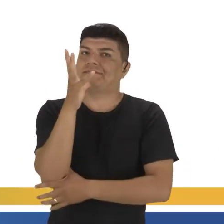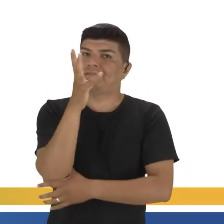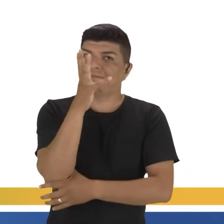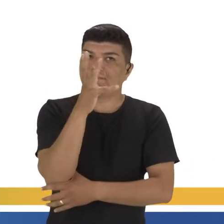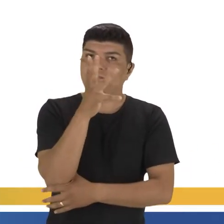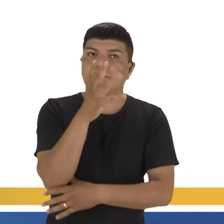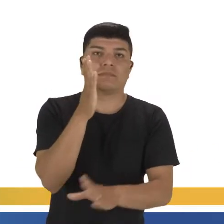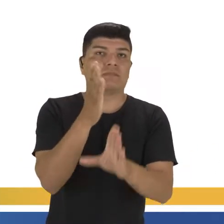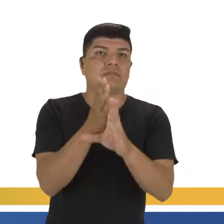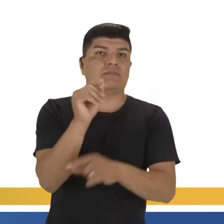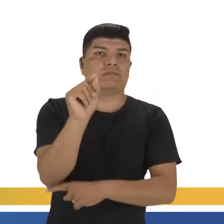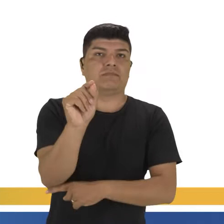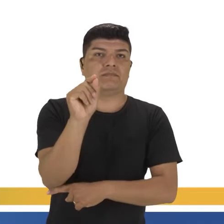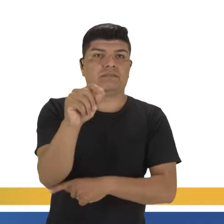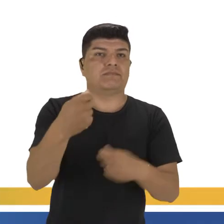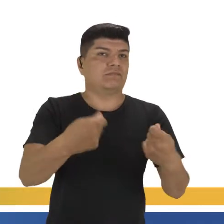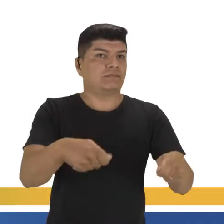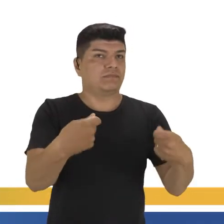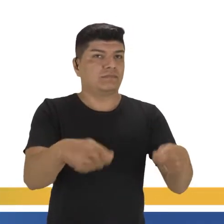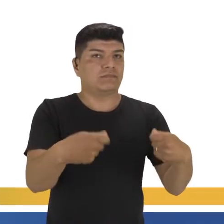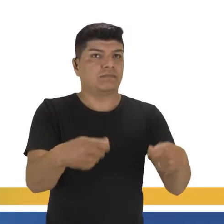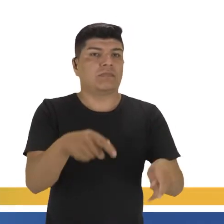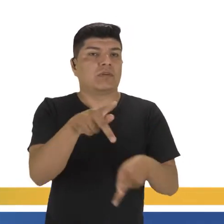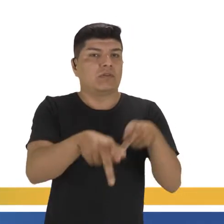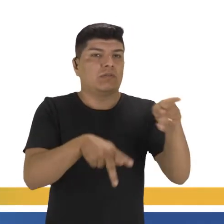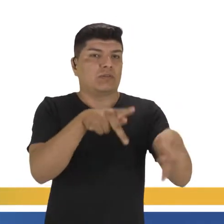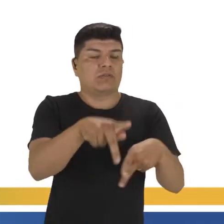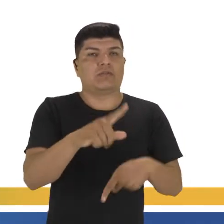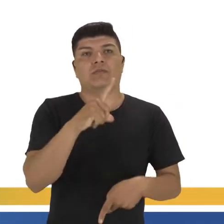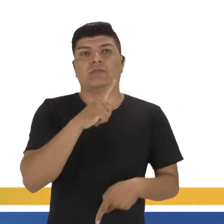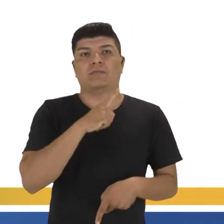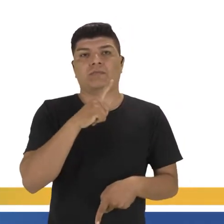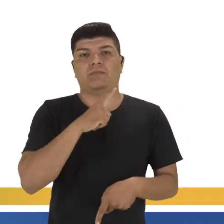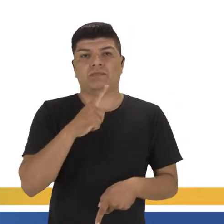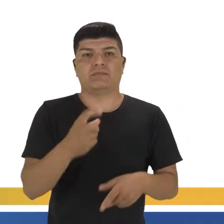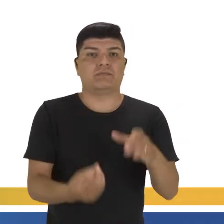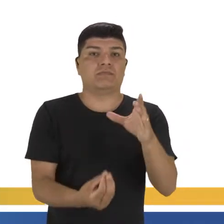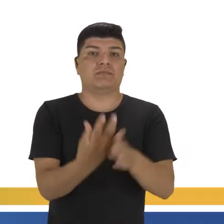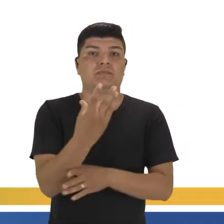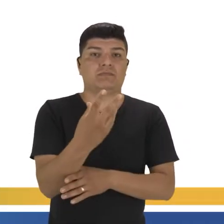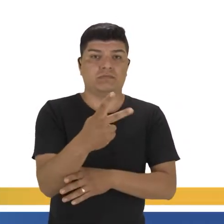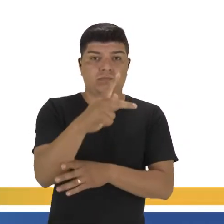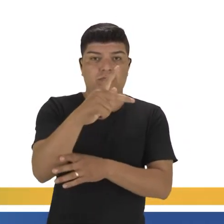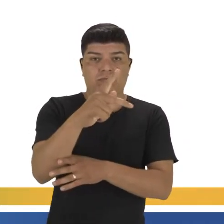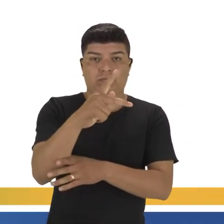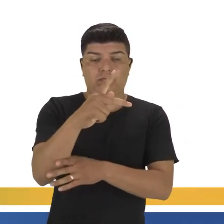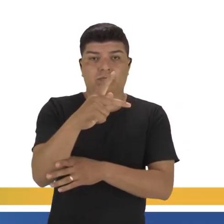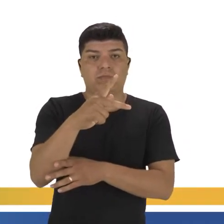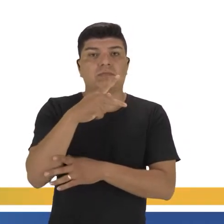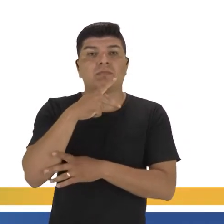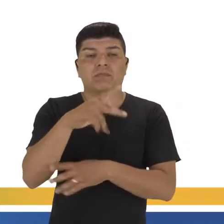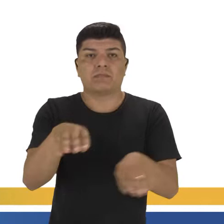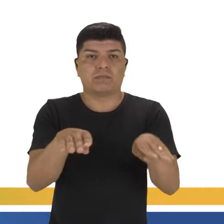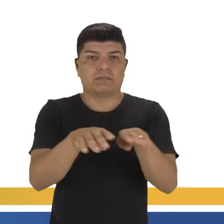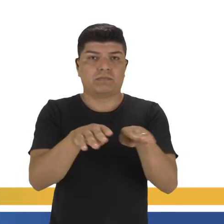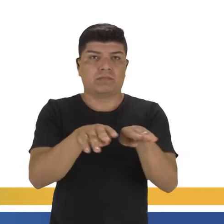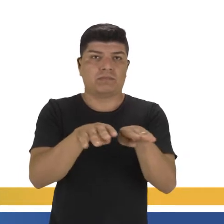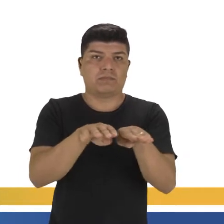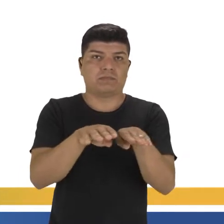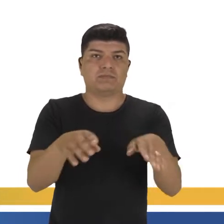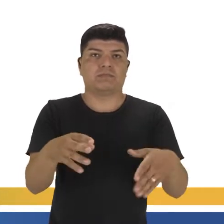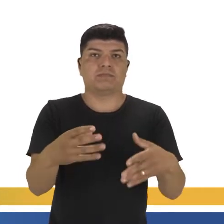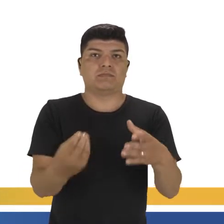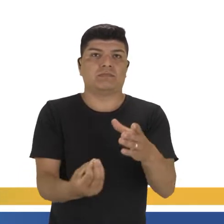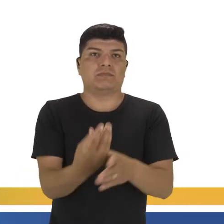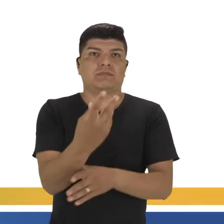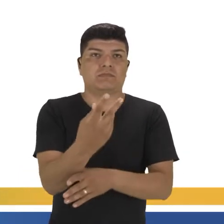prazo, tá? Por conta, justamente, da necessidade que o povo tinha. Criaram, então, um partido chamado de Pósder, né? Que eu